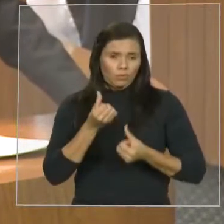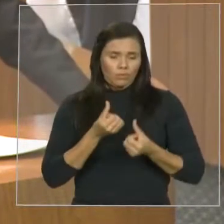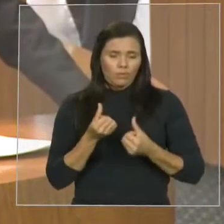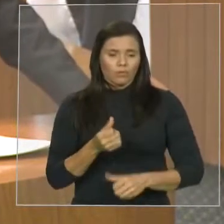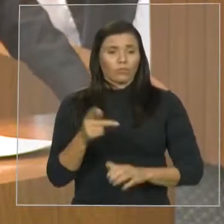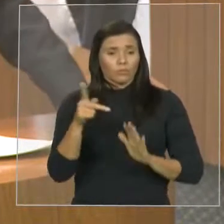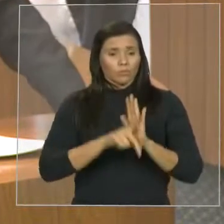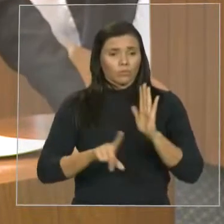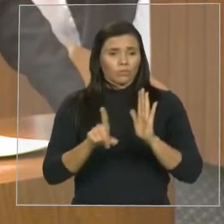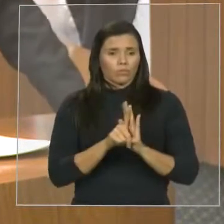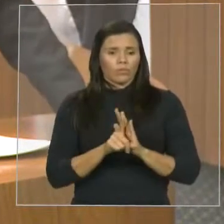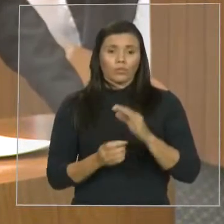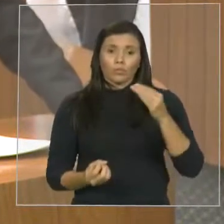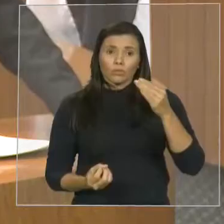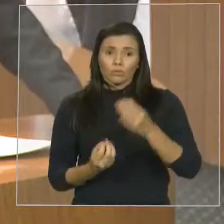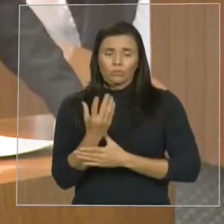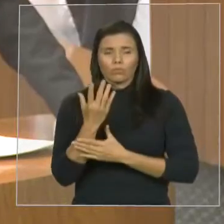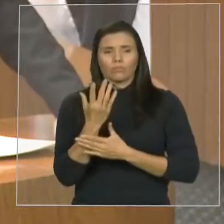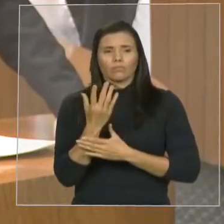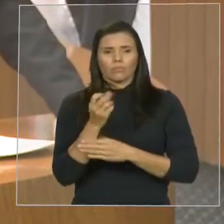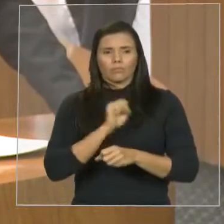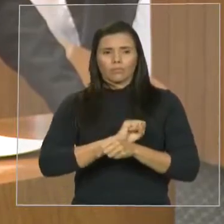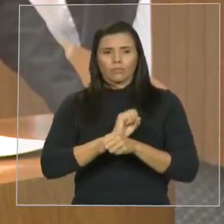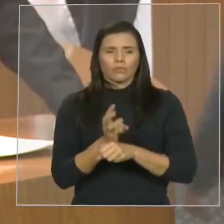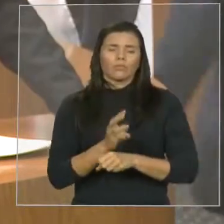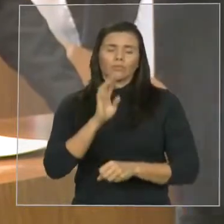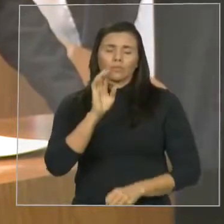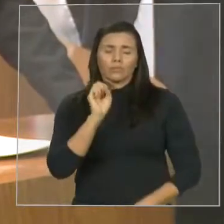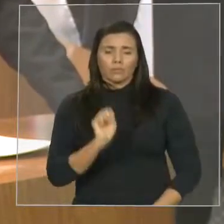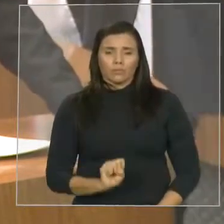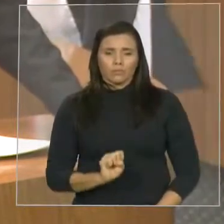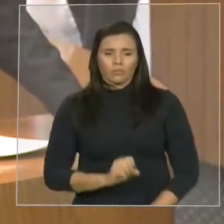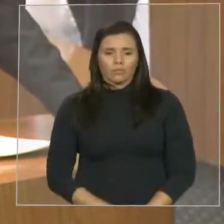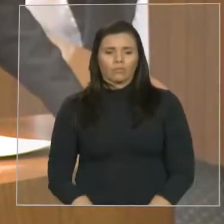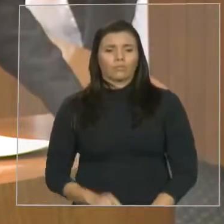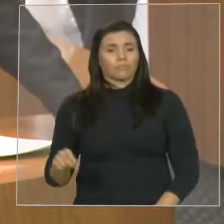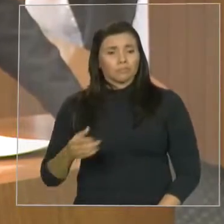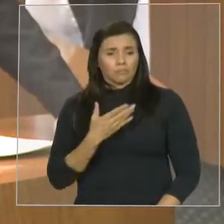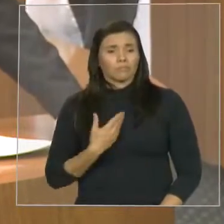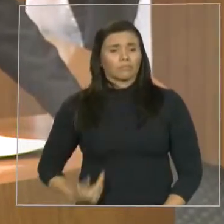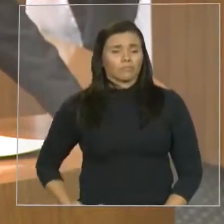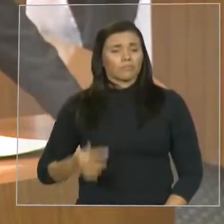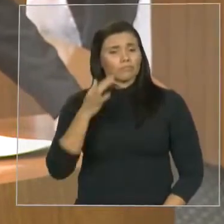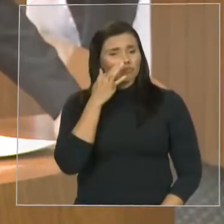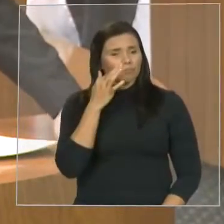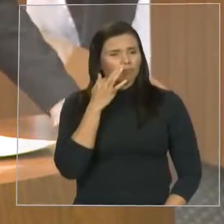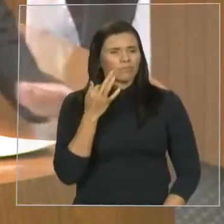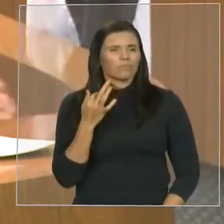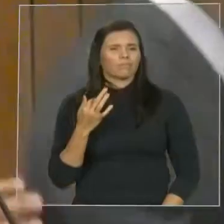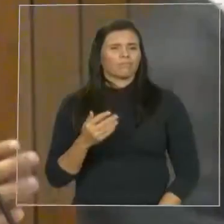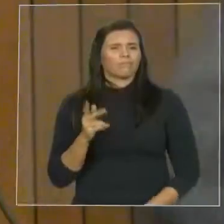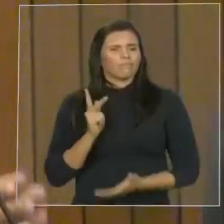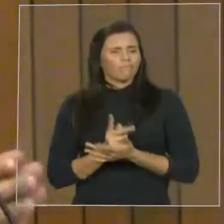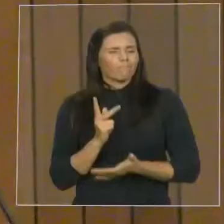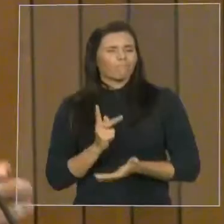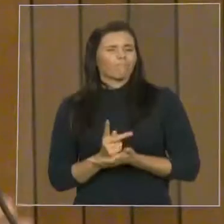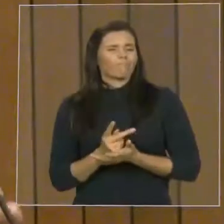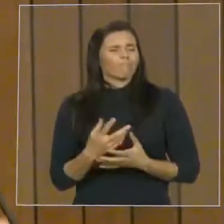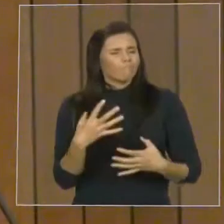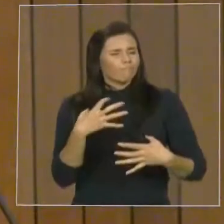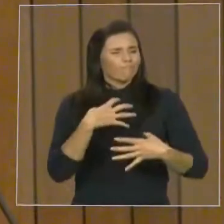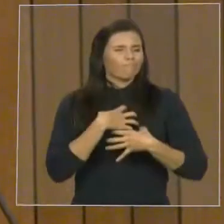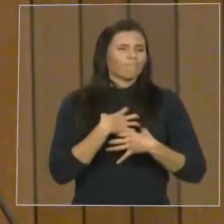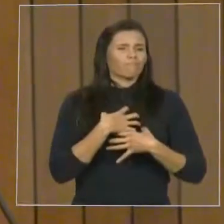criou a UEMA Sul, de iniciativa do governador Flavidino, com toda a sensibilidade, cumprindo um